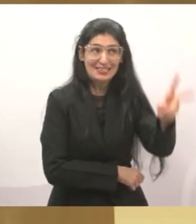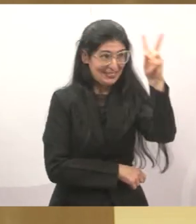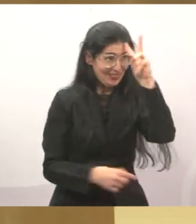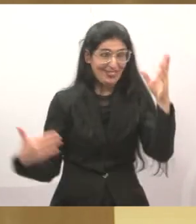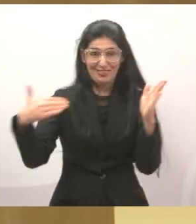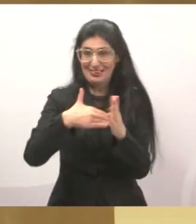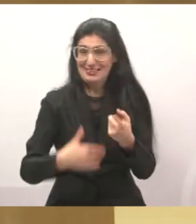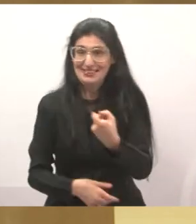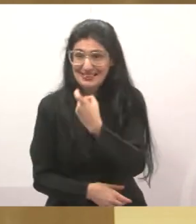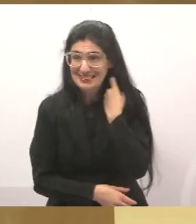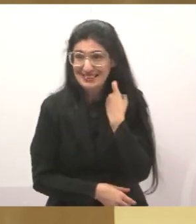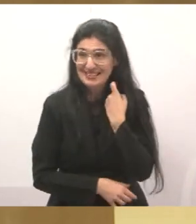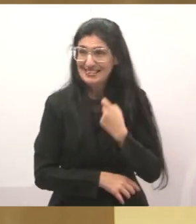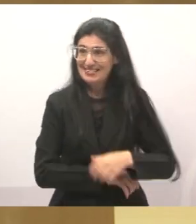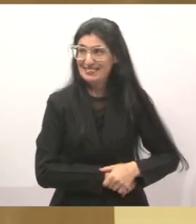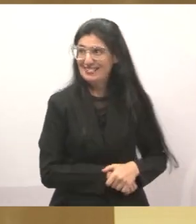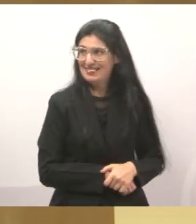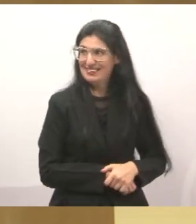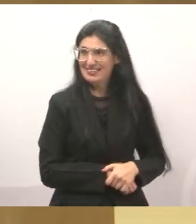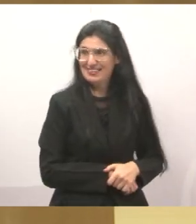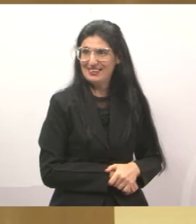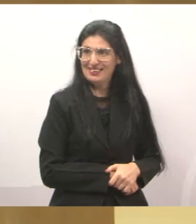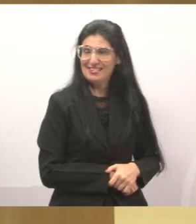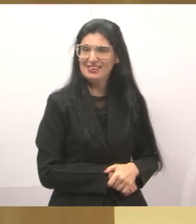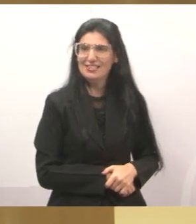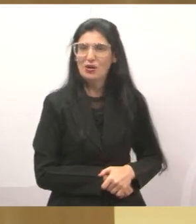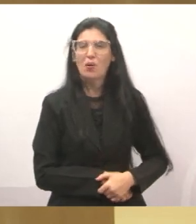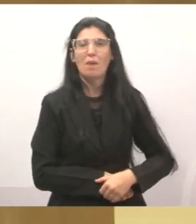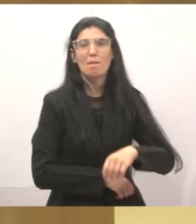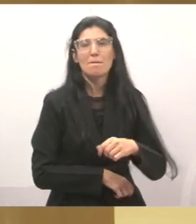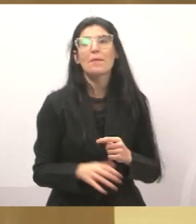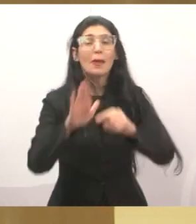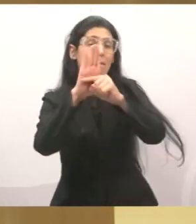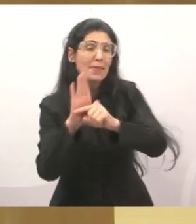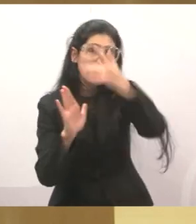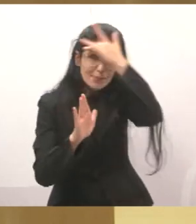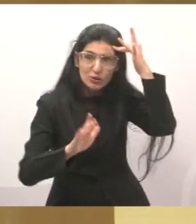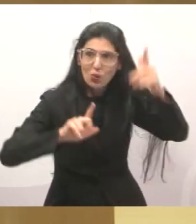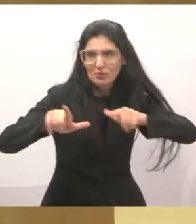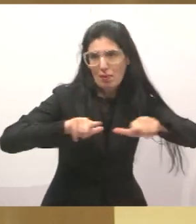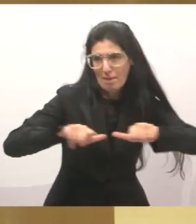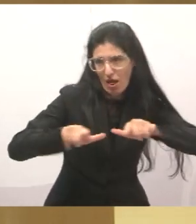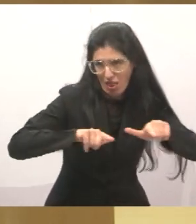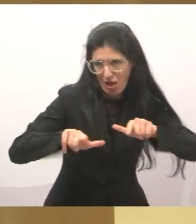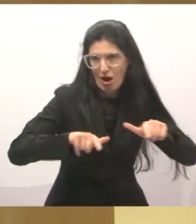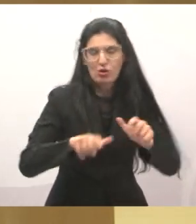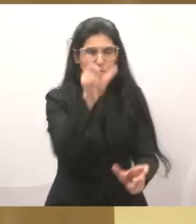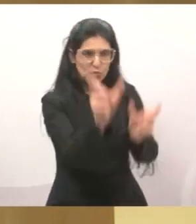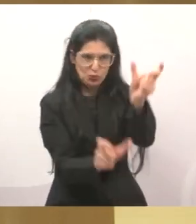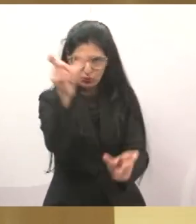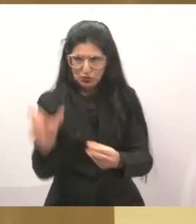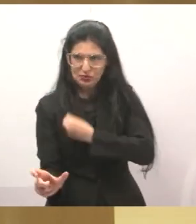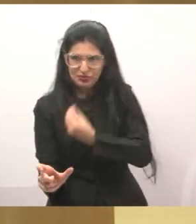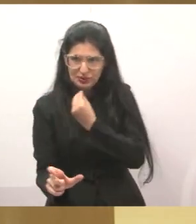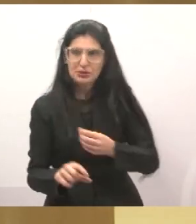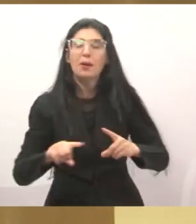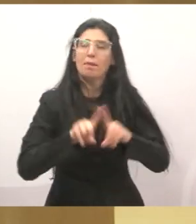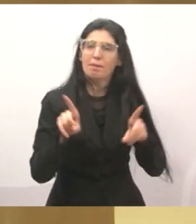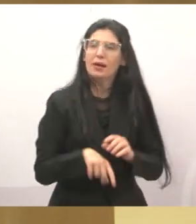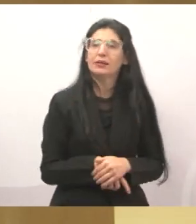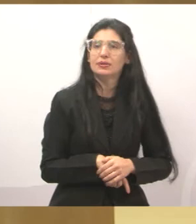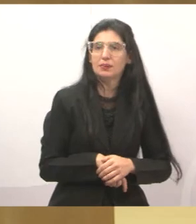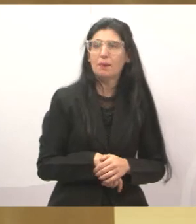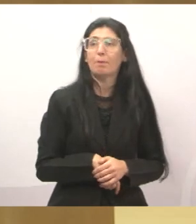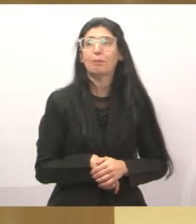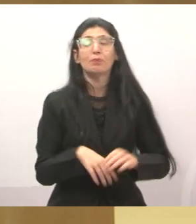a sexta, um pouco reduzido aí os assessores, mas podem nos procurar aí também pelo Messenger, pelo Facebook, o que